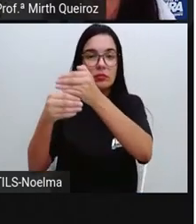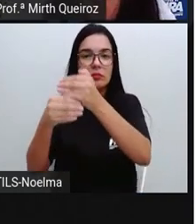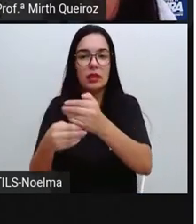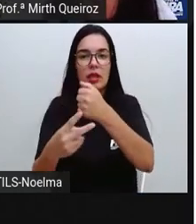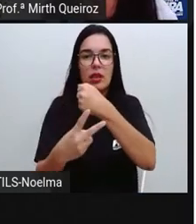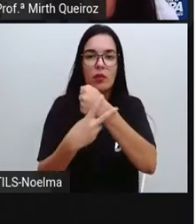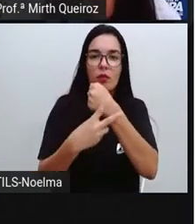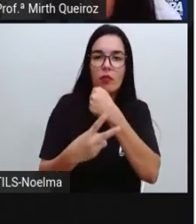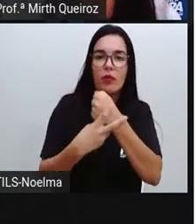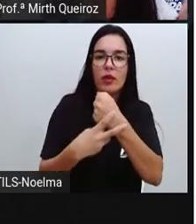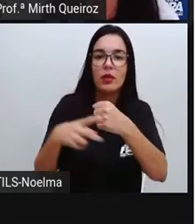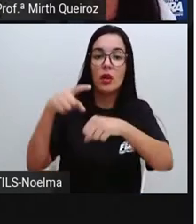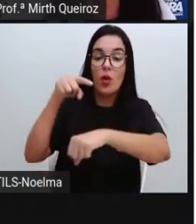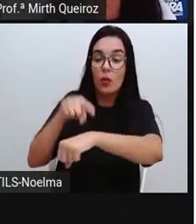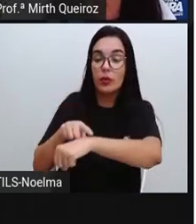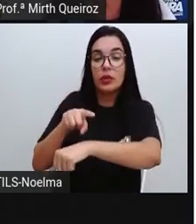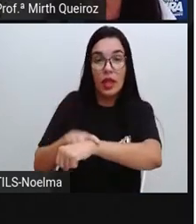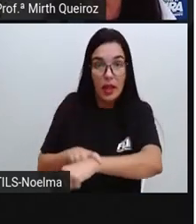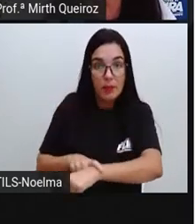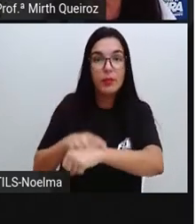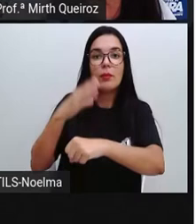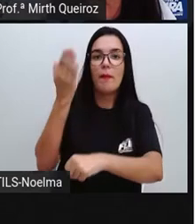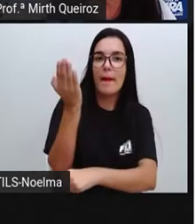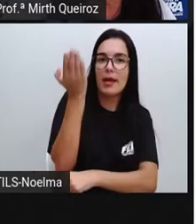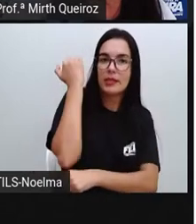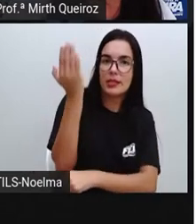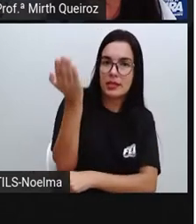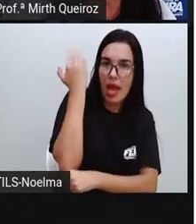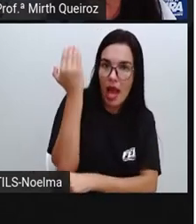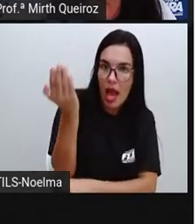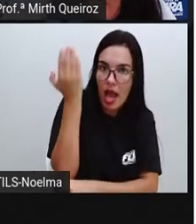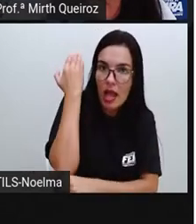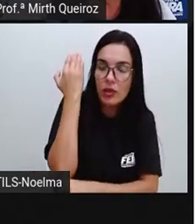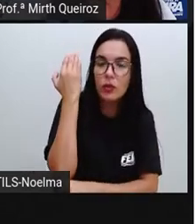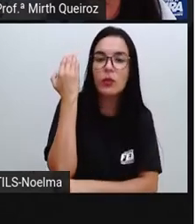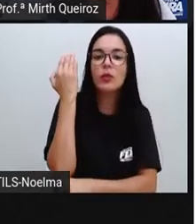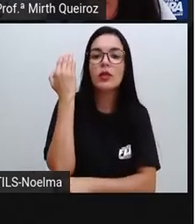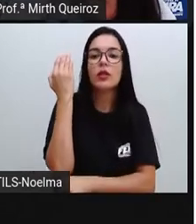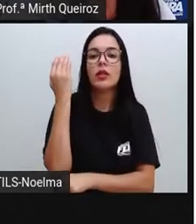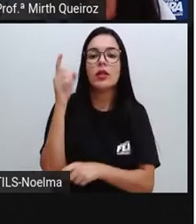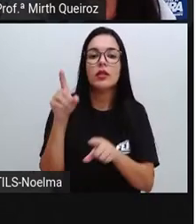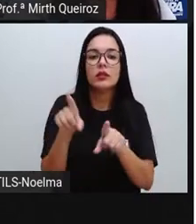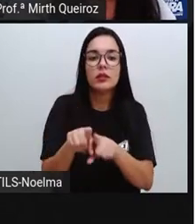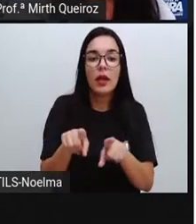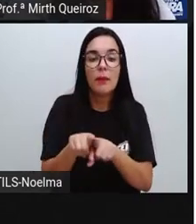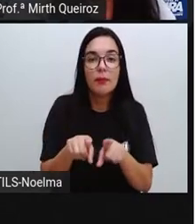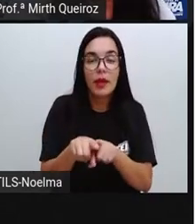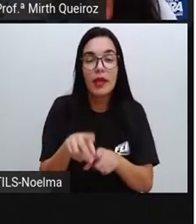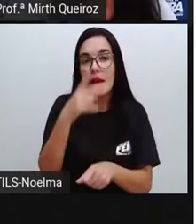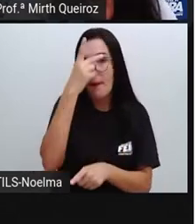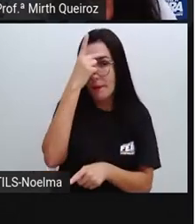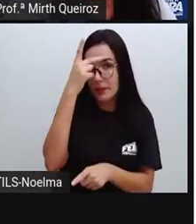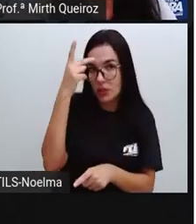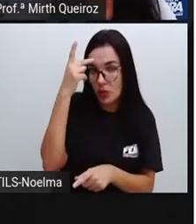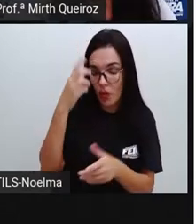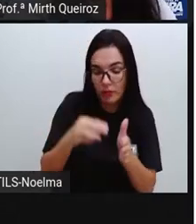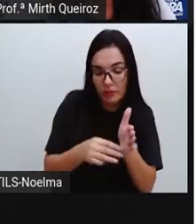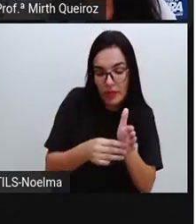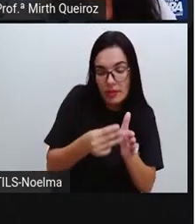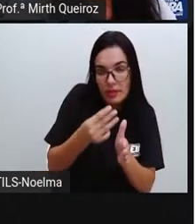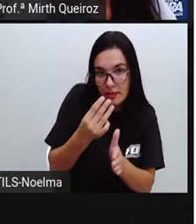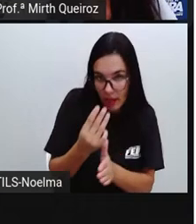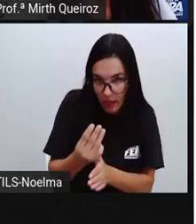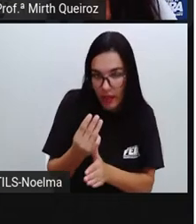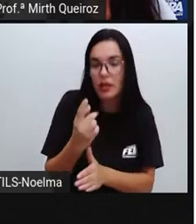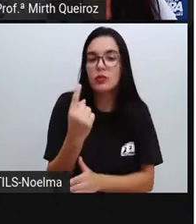verbos para esse tempo, né, que é o pretérito perfeito do indicativo, para essa pessoa, que é a terceira